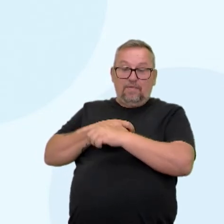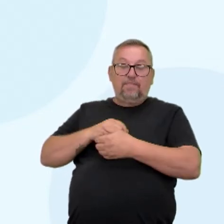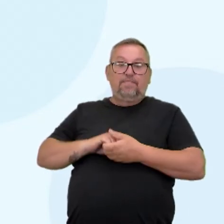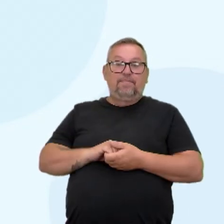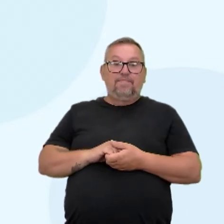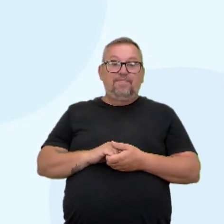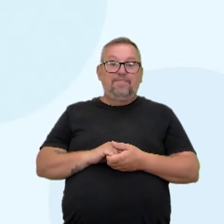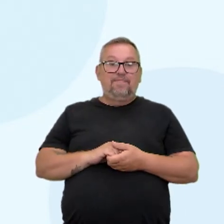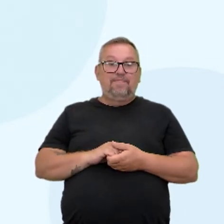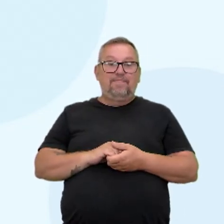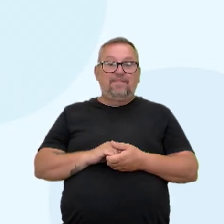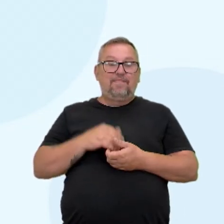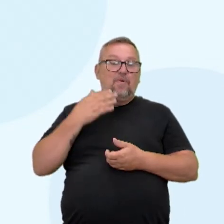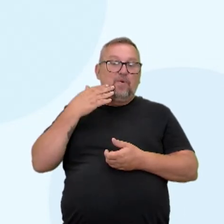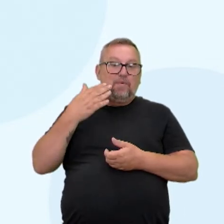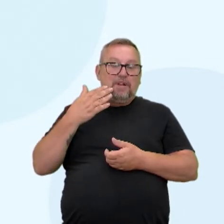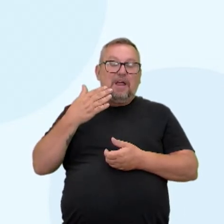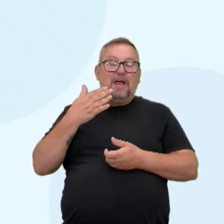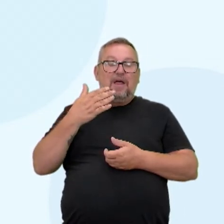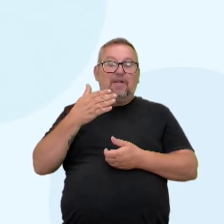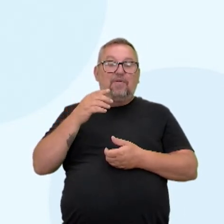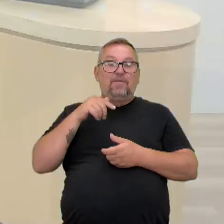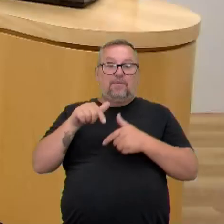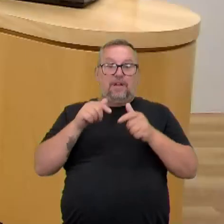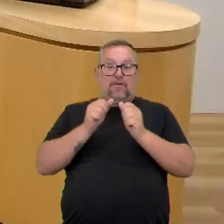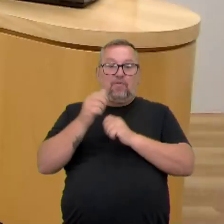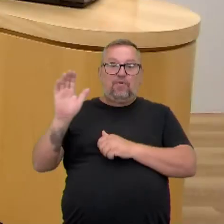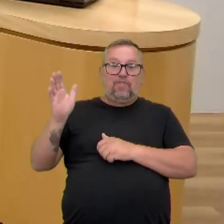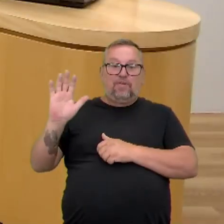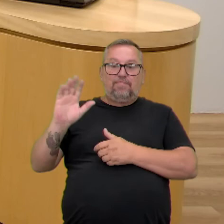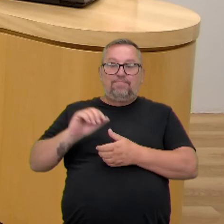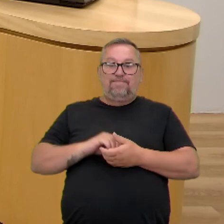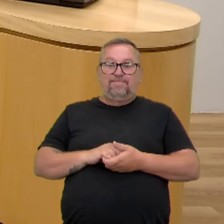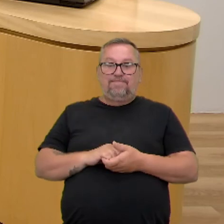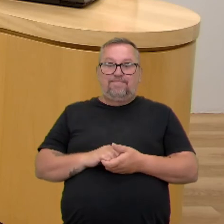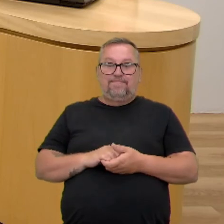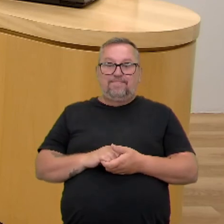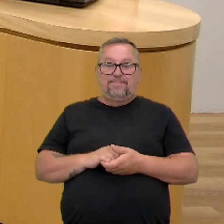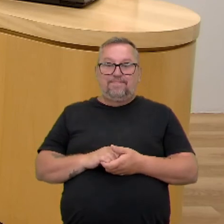breve. Obrigado, viu, Máfia Zona. Super bacana trabalhar contigo. Tchau, tchau, gente. Bye, bye.